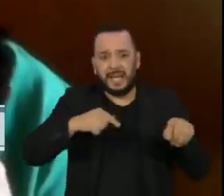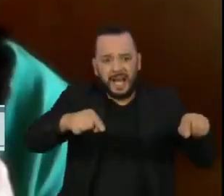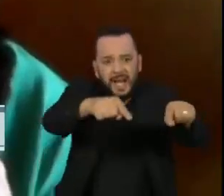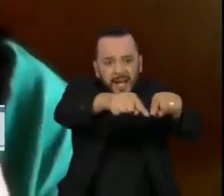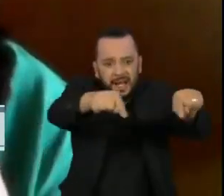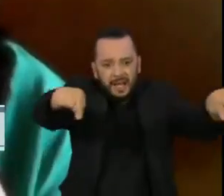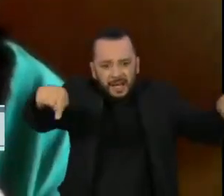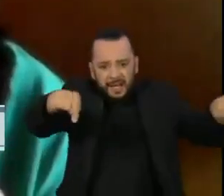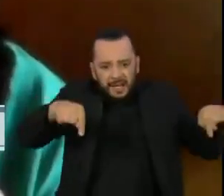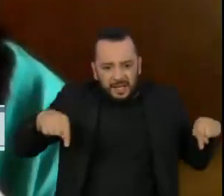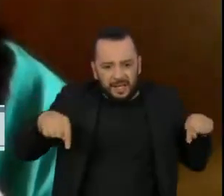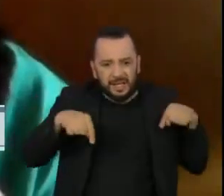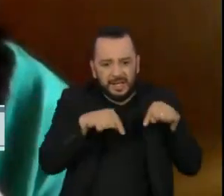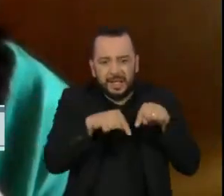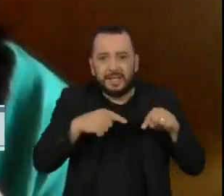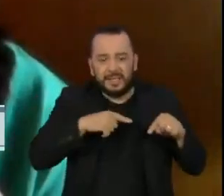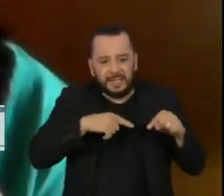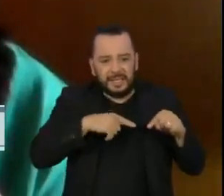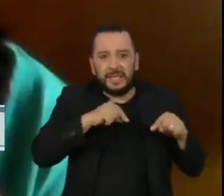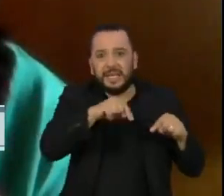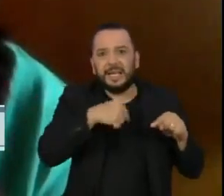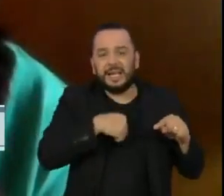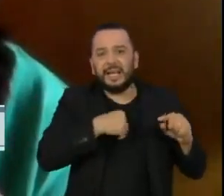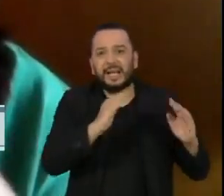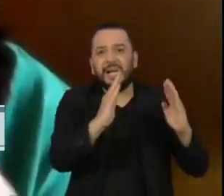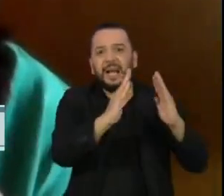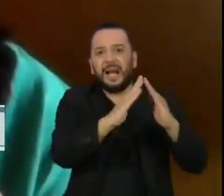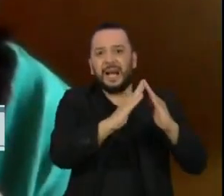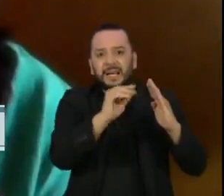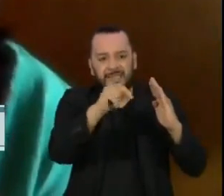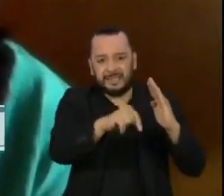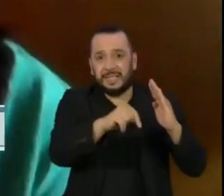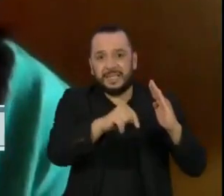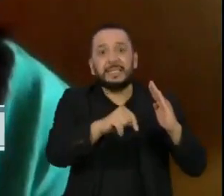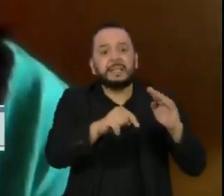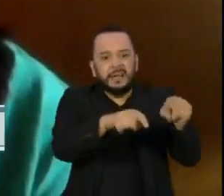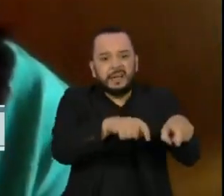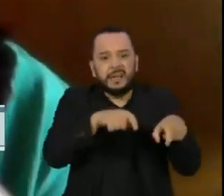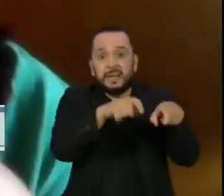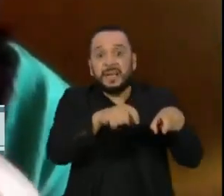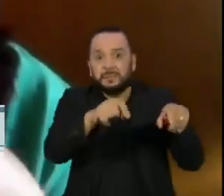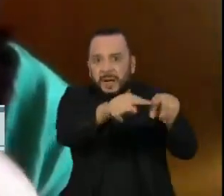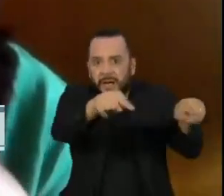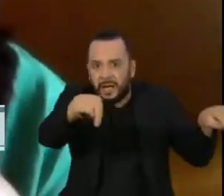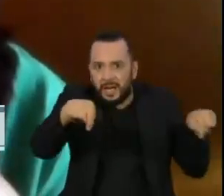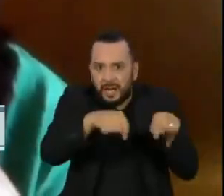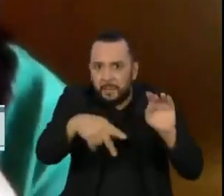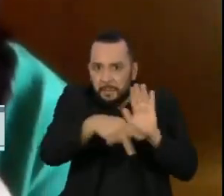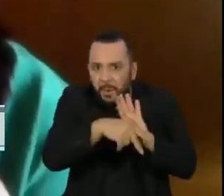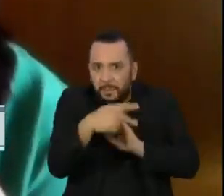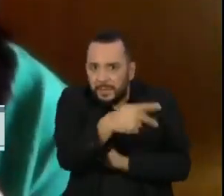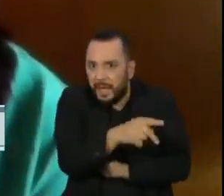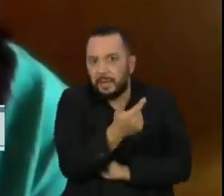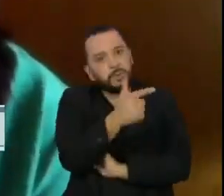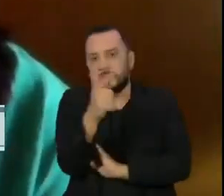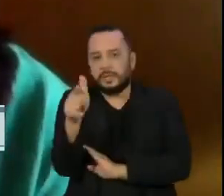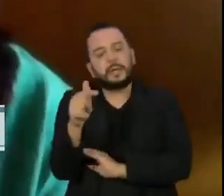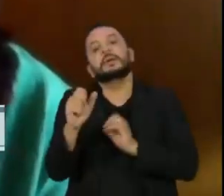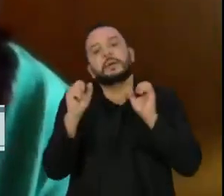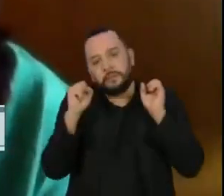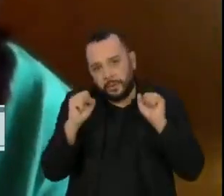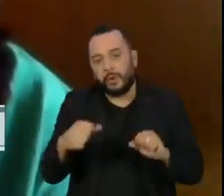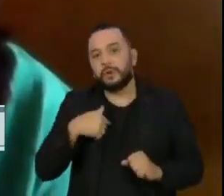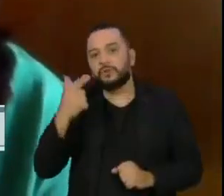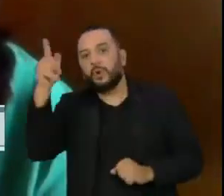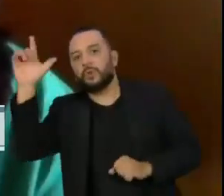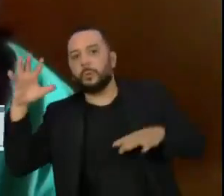pessoas que moram em situações onde elas não têm o título de propriedade. Ou elas não têm a segurança de posse do